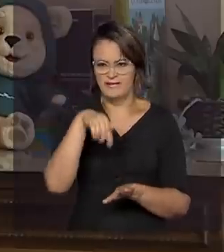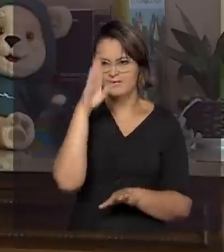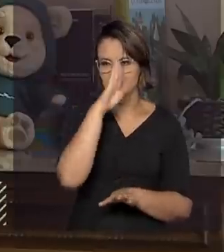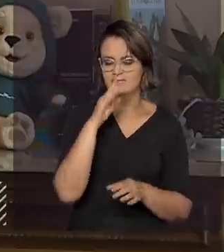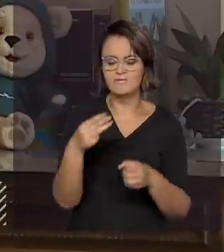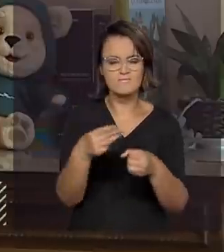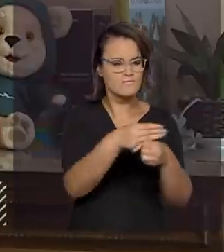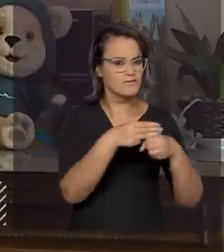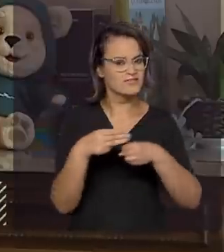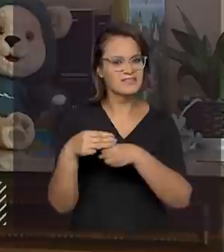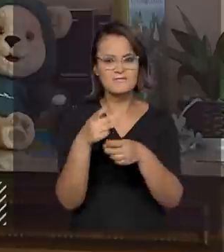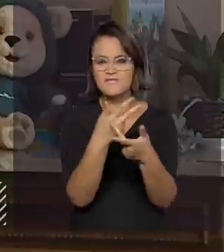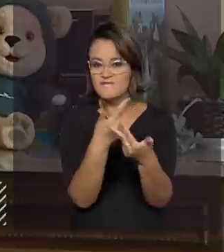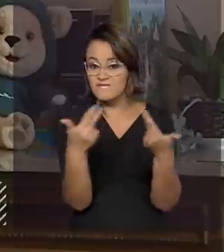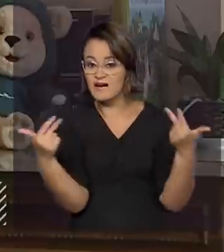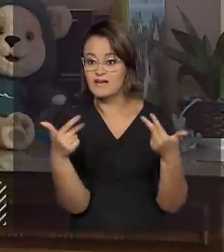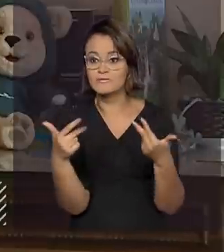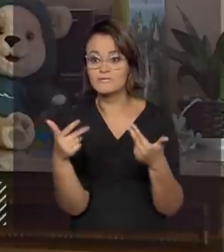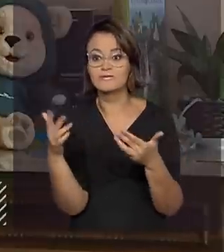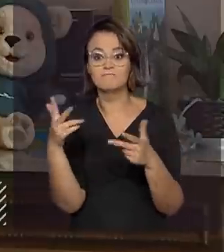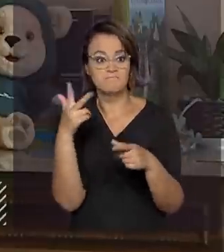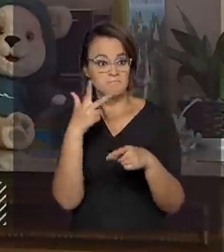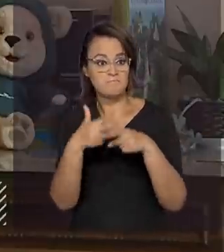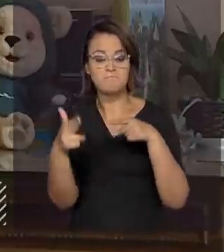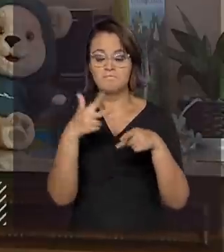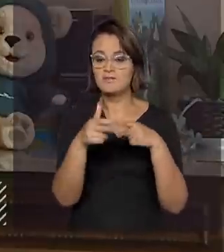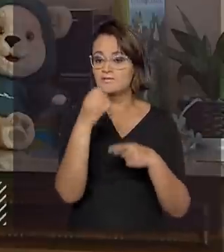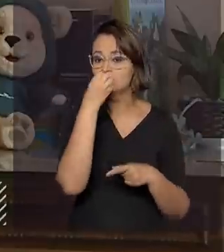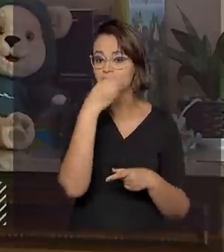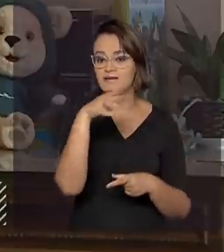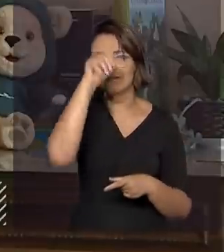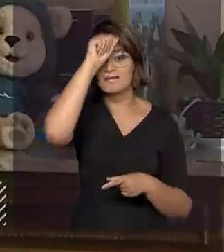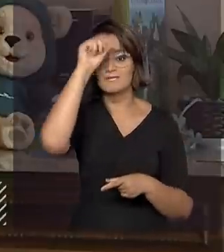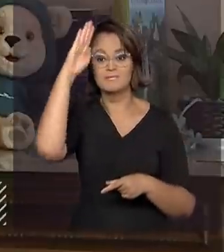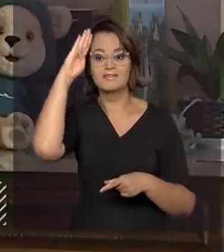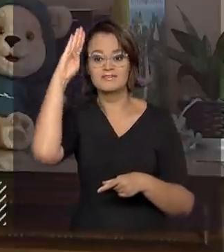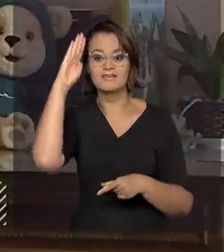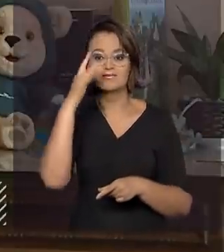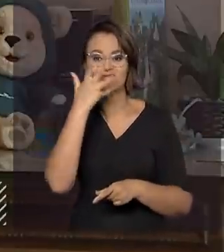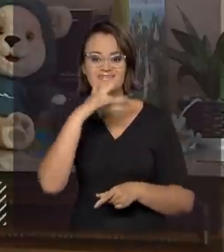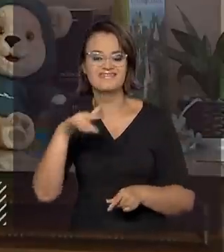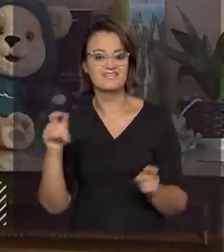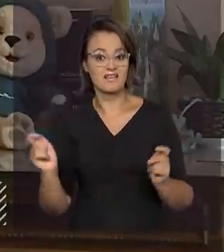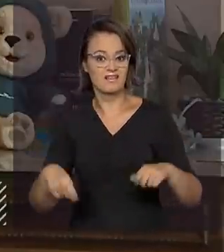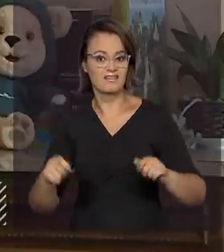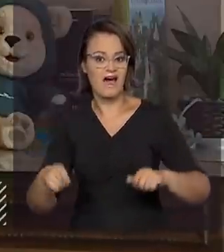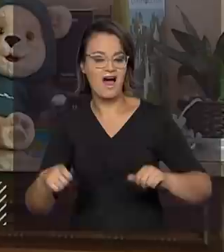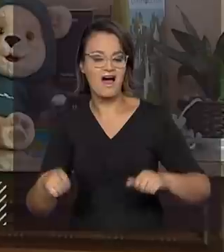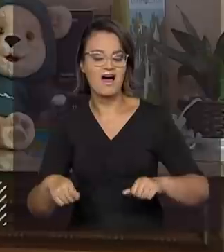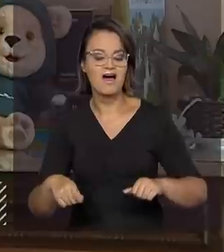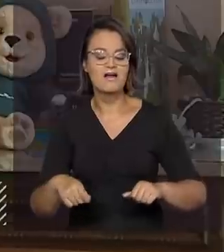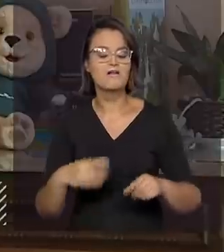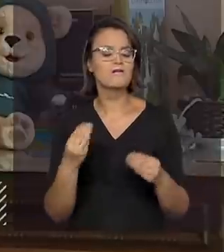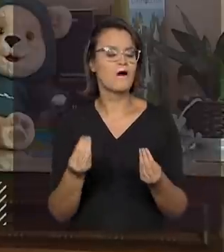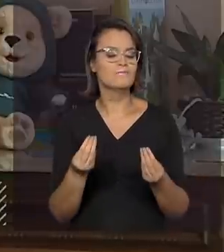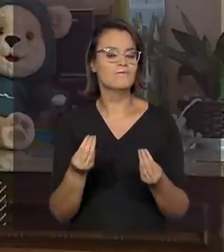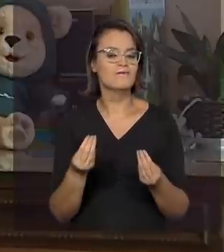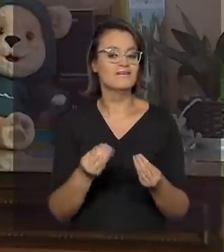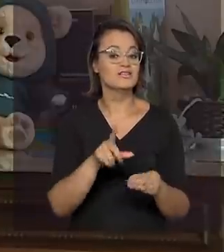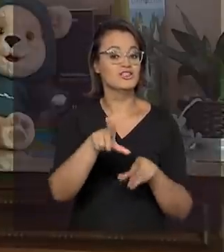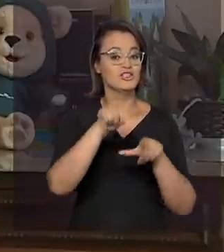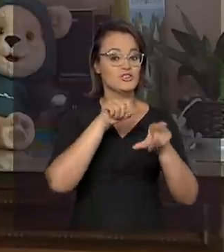municípios têm obtido sucesso na alfabetização de suas crianças adotando